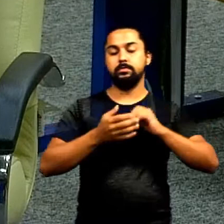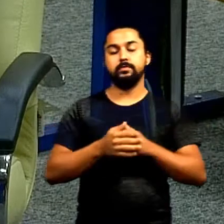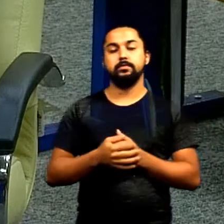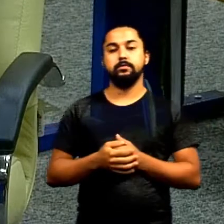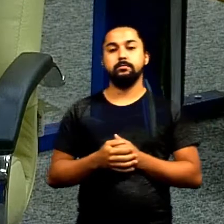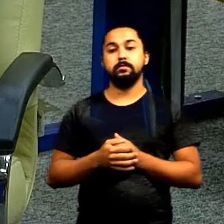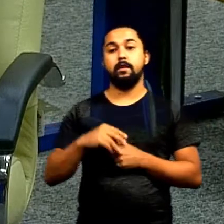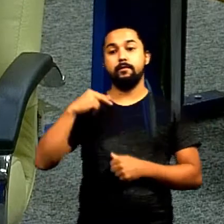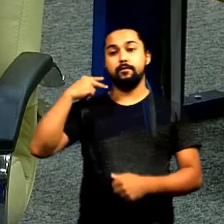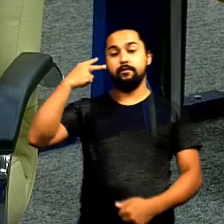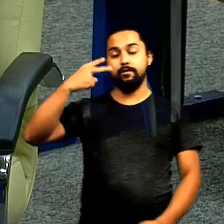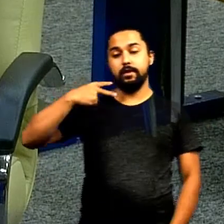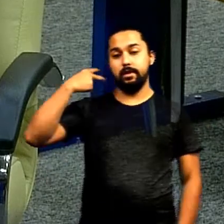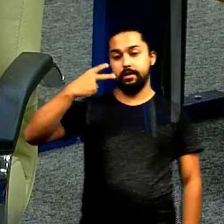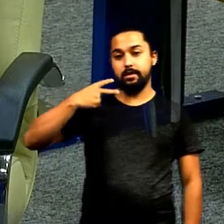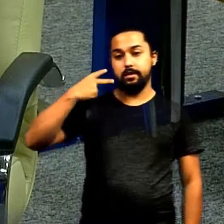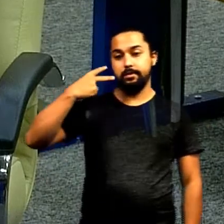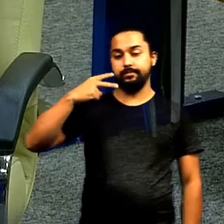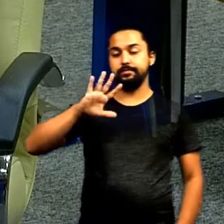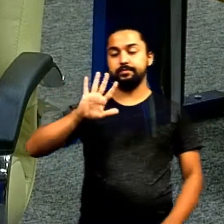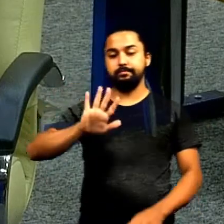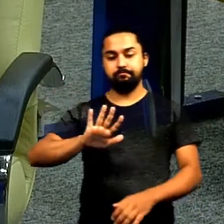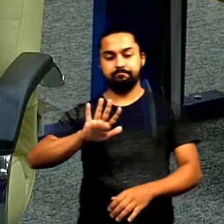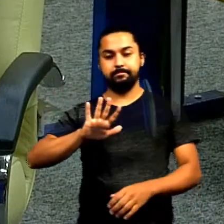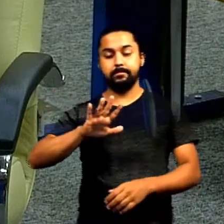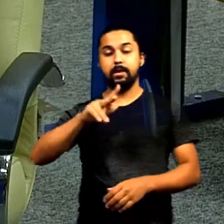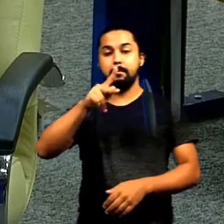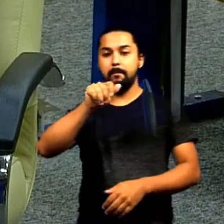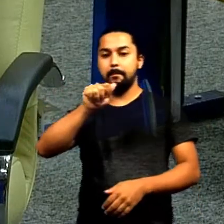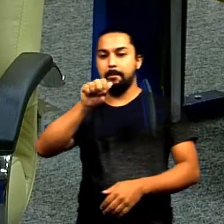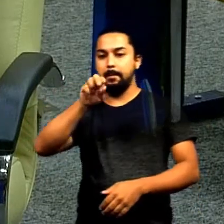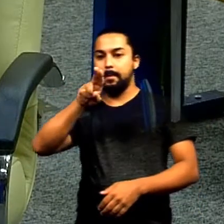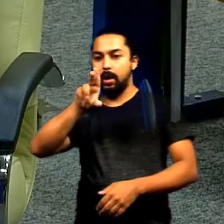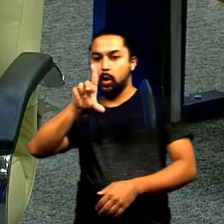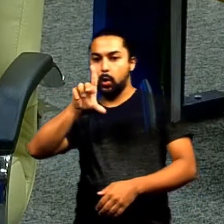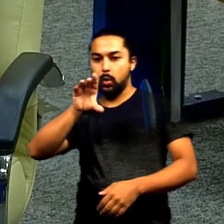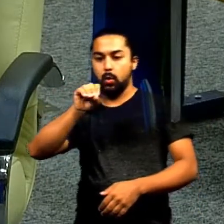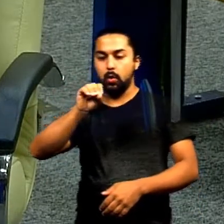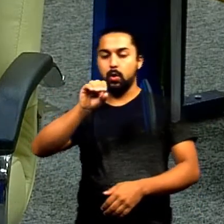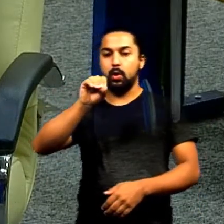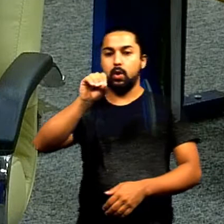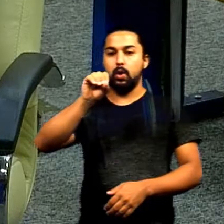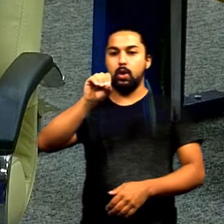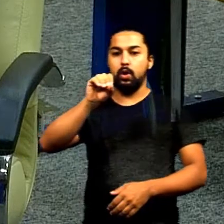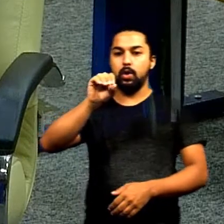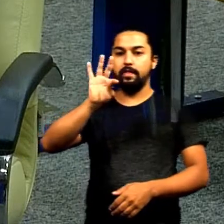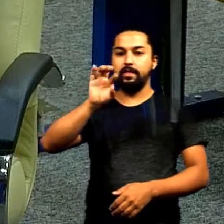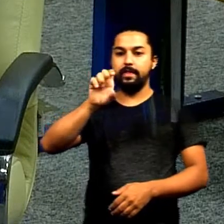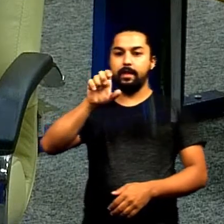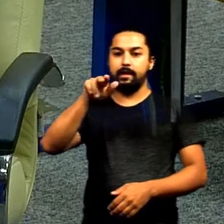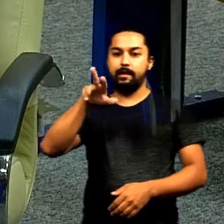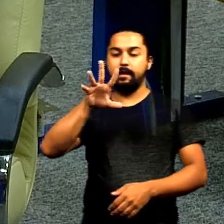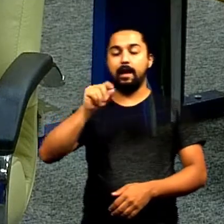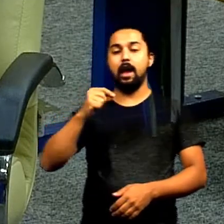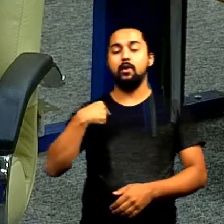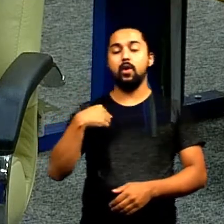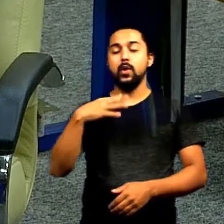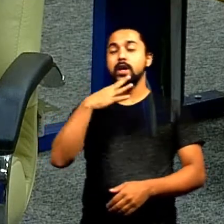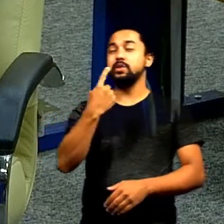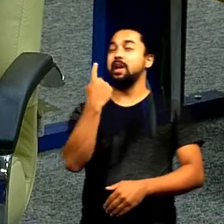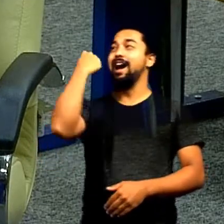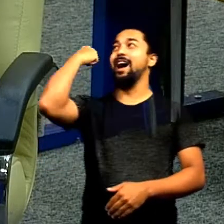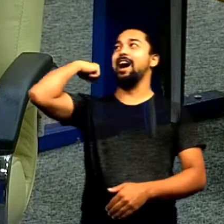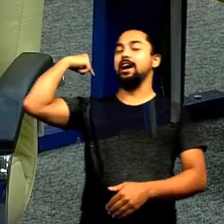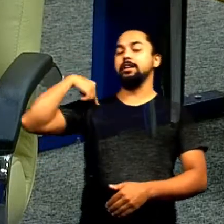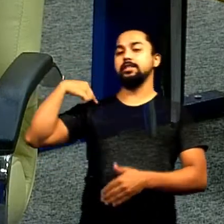e o Paulo Magalhães o Paulo Ortegal eu conheço antes de ocupar esse cargo público